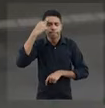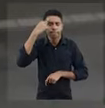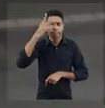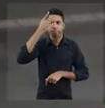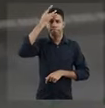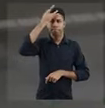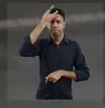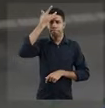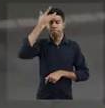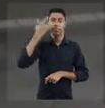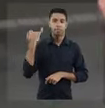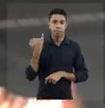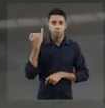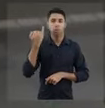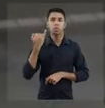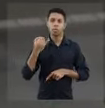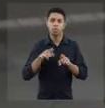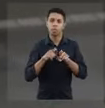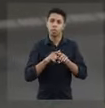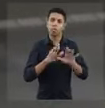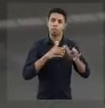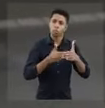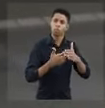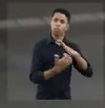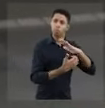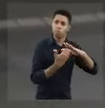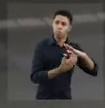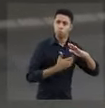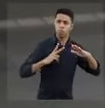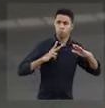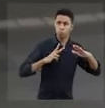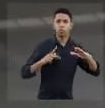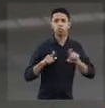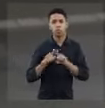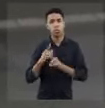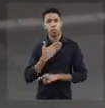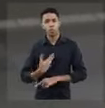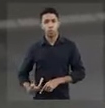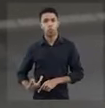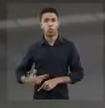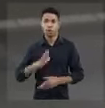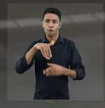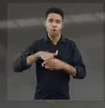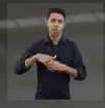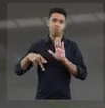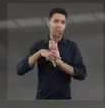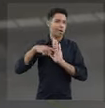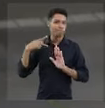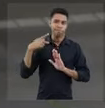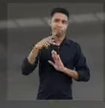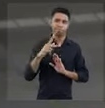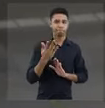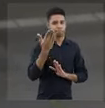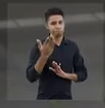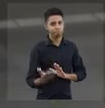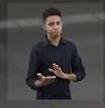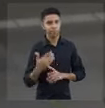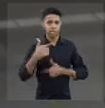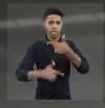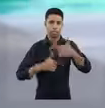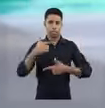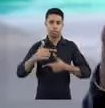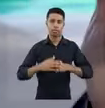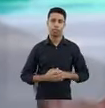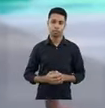as pessoas permitem Isso tanto os entes públicos como privados Que o voto pertence ao